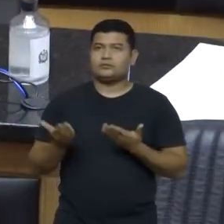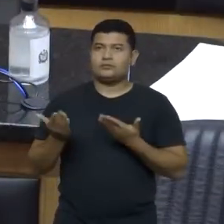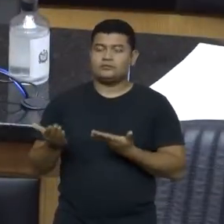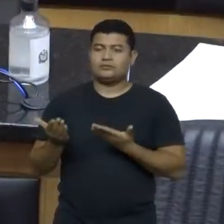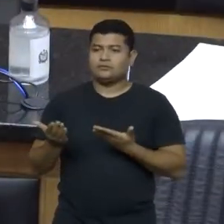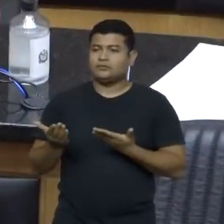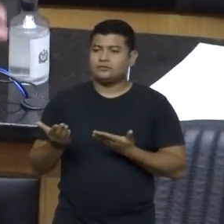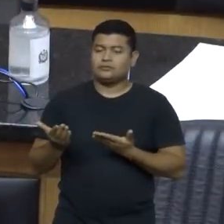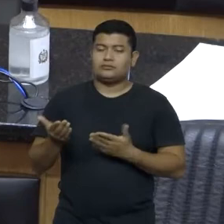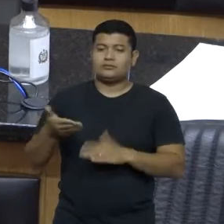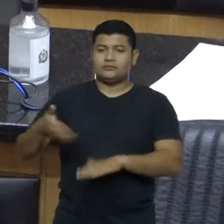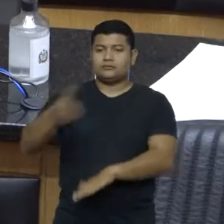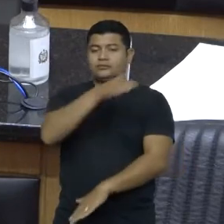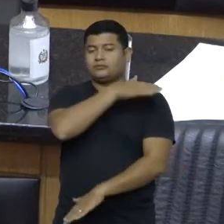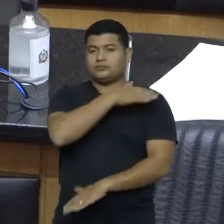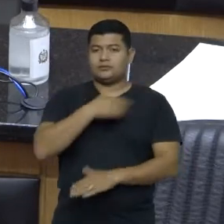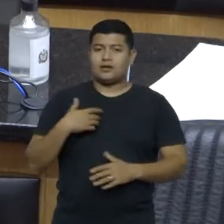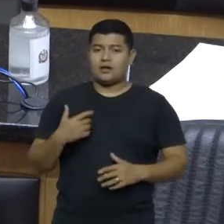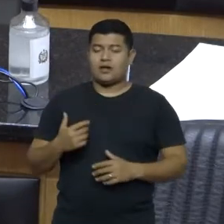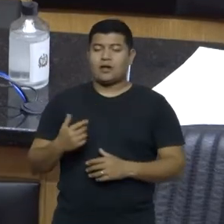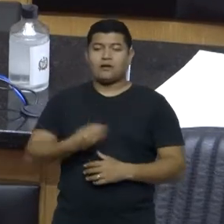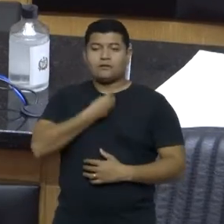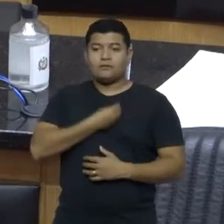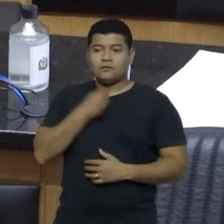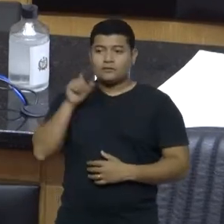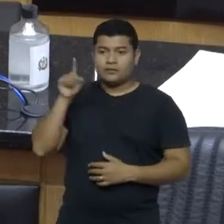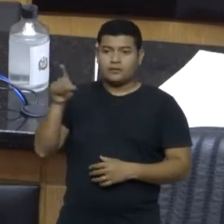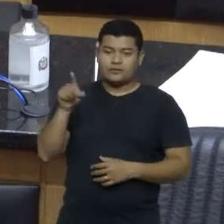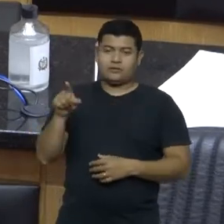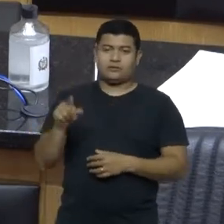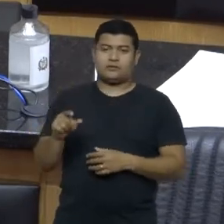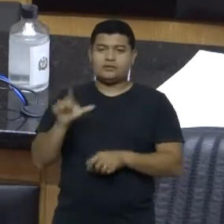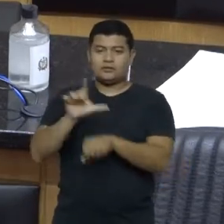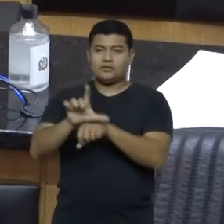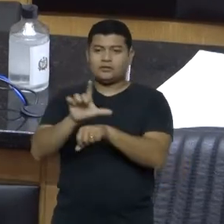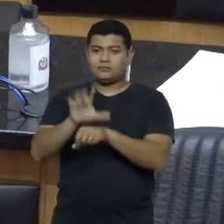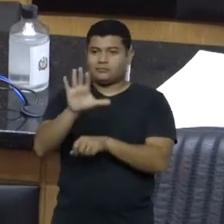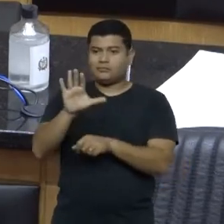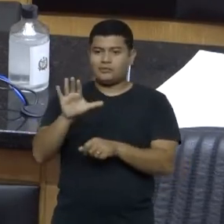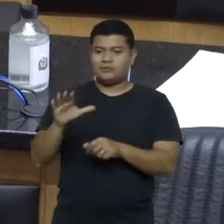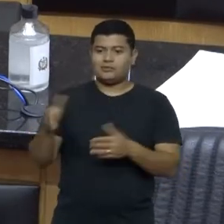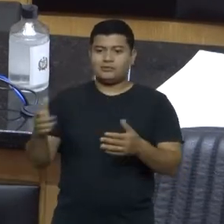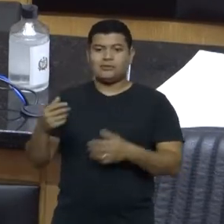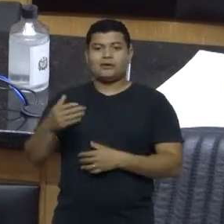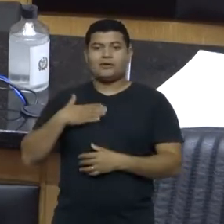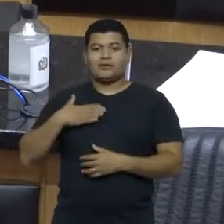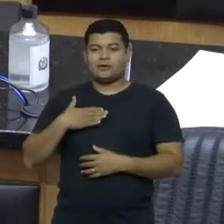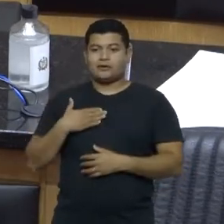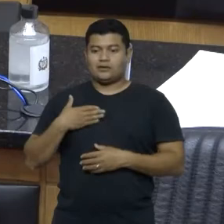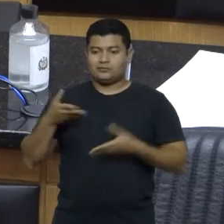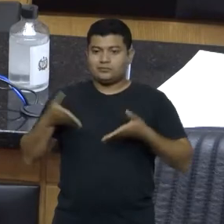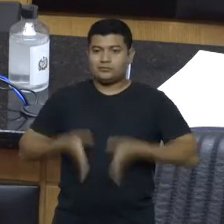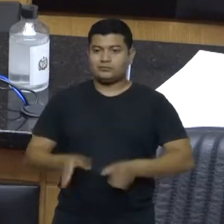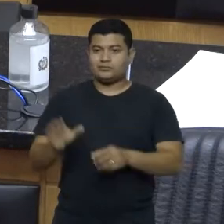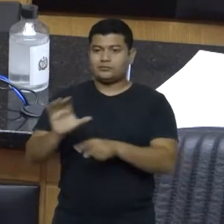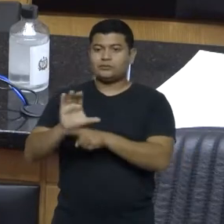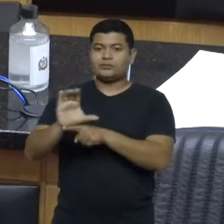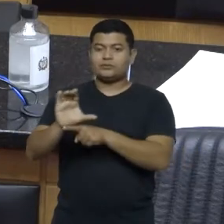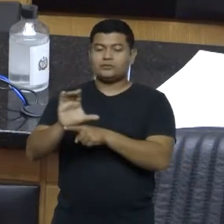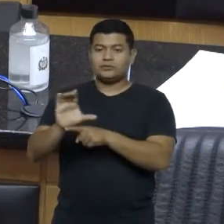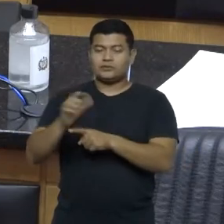Catarinense, não moro em Lages, mas sou de curitibanos, e vejo a importância dessa festa tão bonita na cidade de Lages.